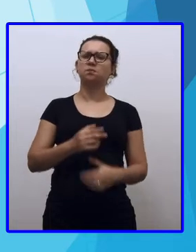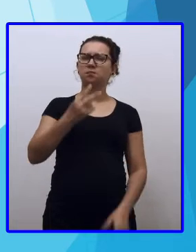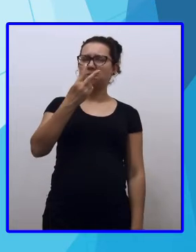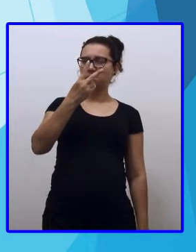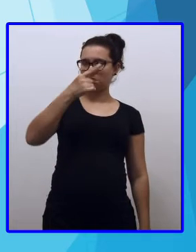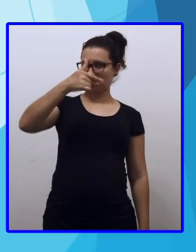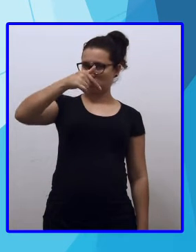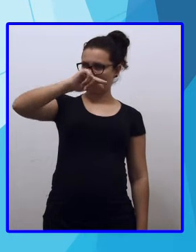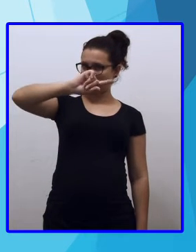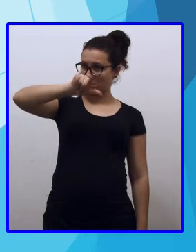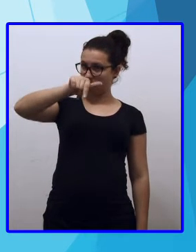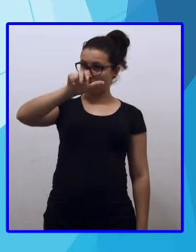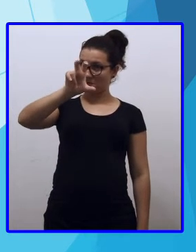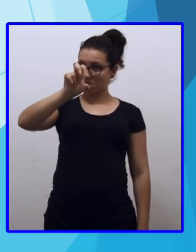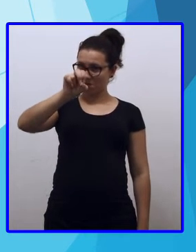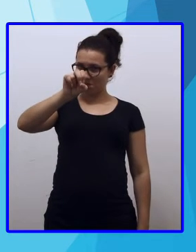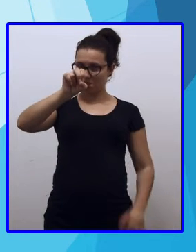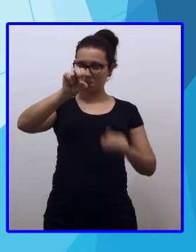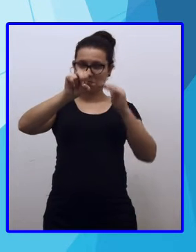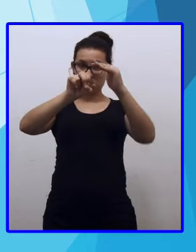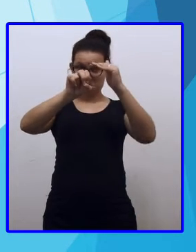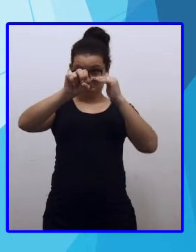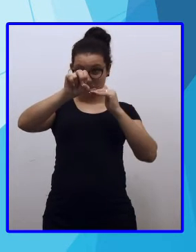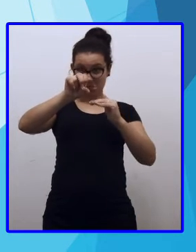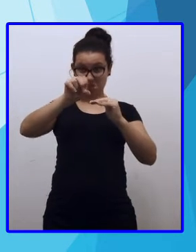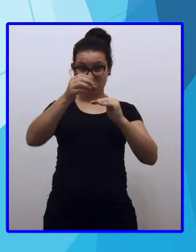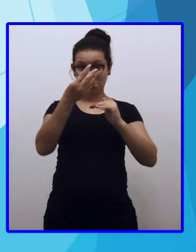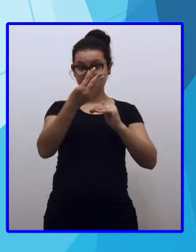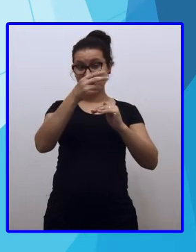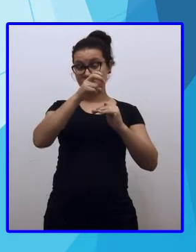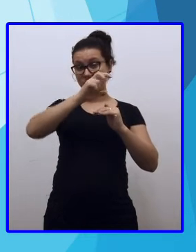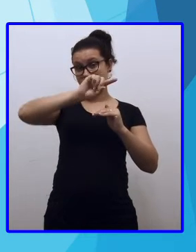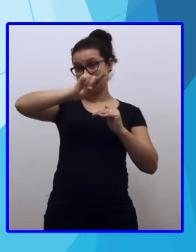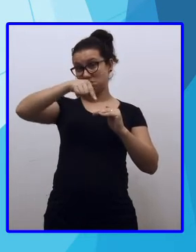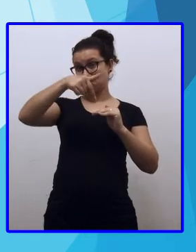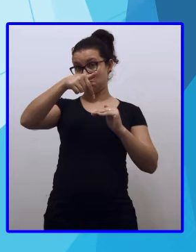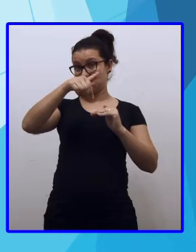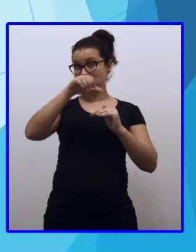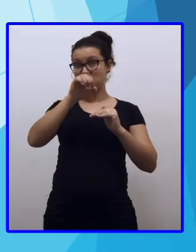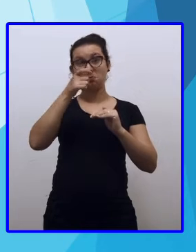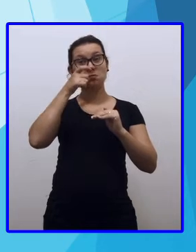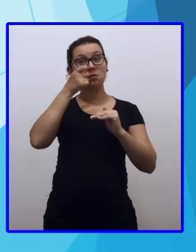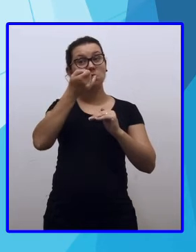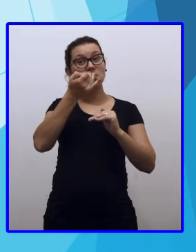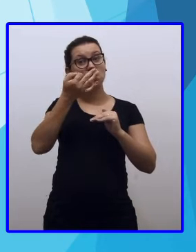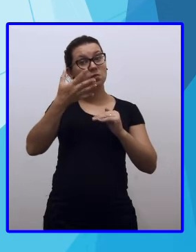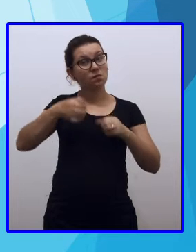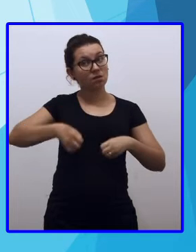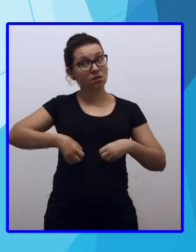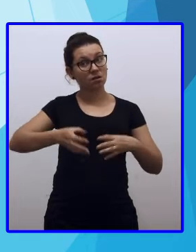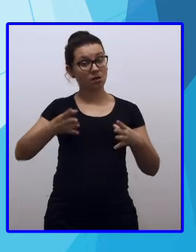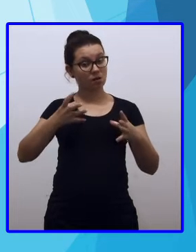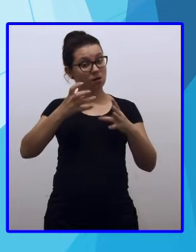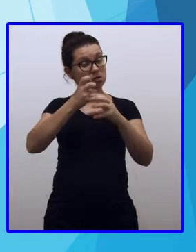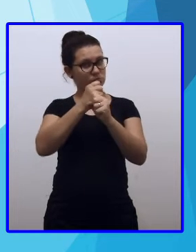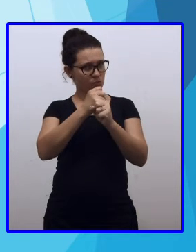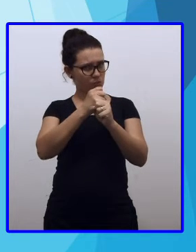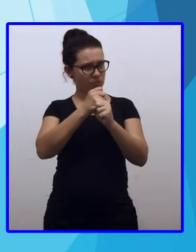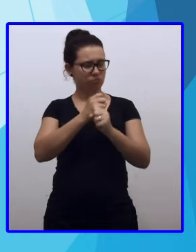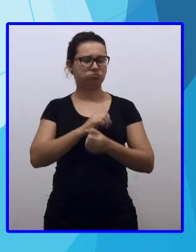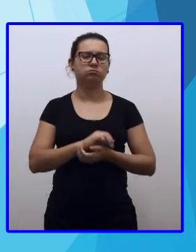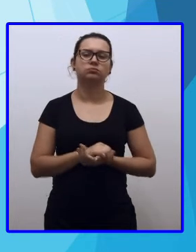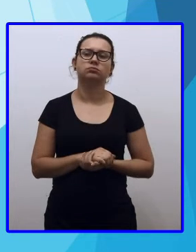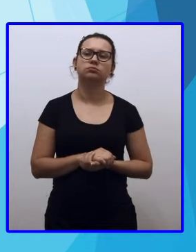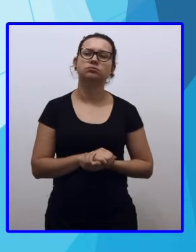,50, R$,70. Preciso saber quanto ela vai gastar? Então, eu vou somar.